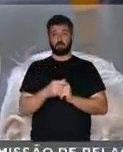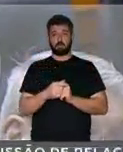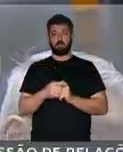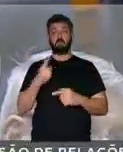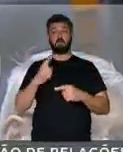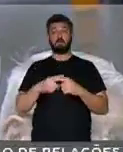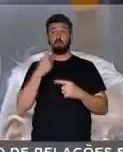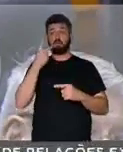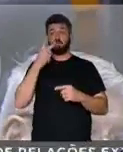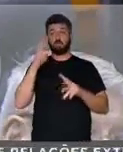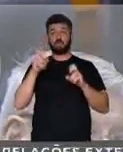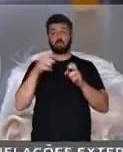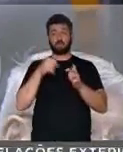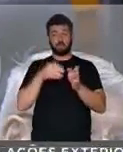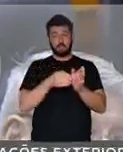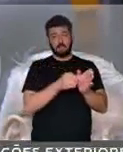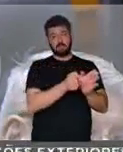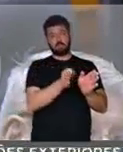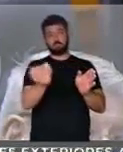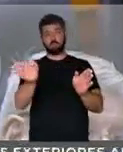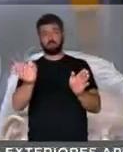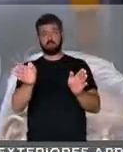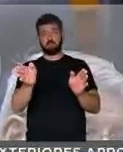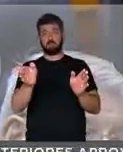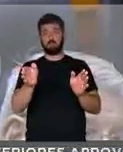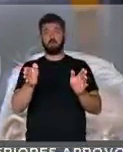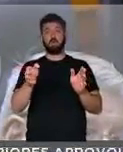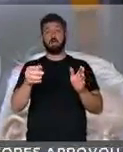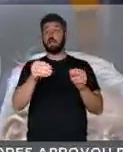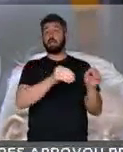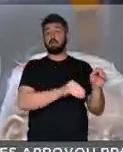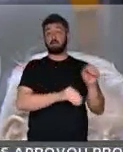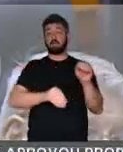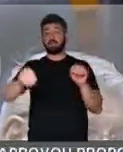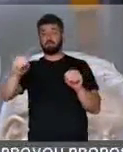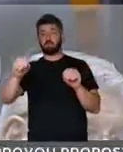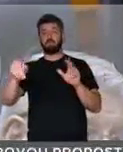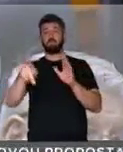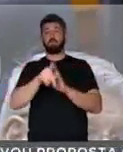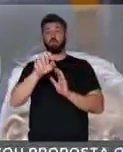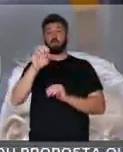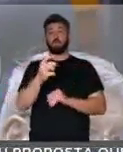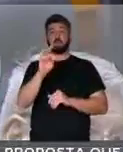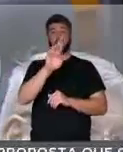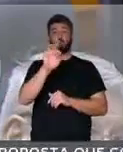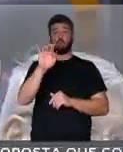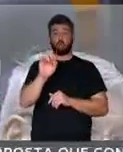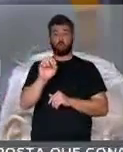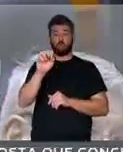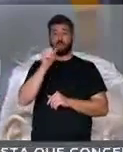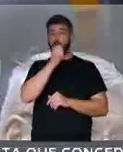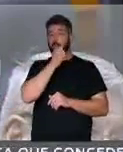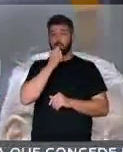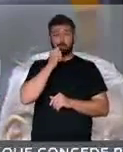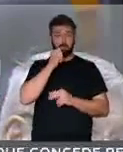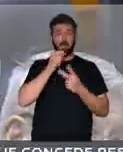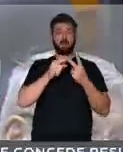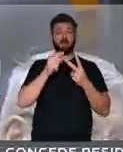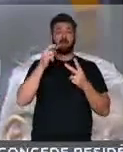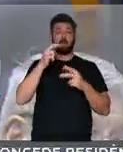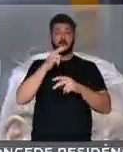que trata da transposição dos funcionários do ex-território do Amapá, Roraima,